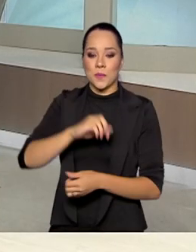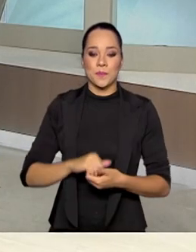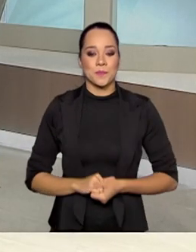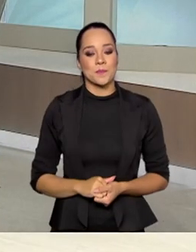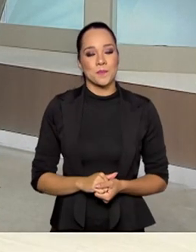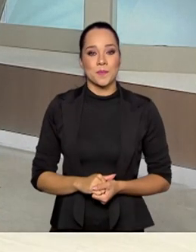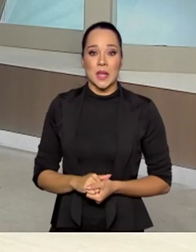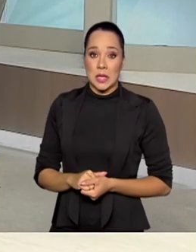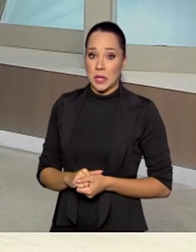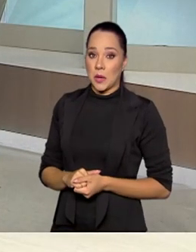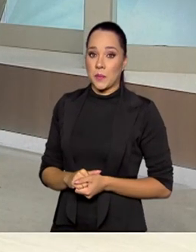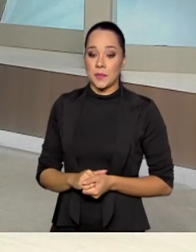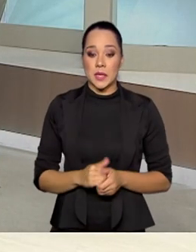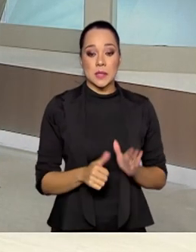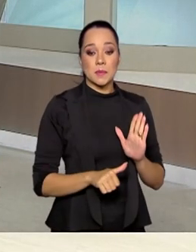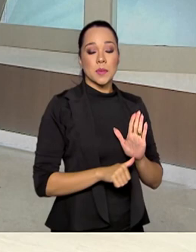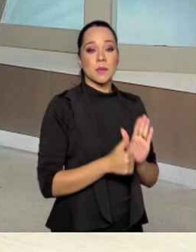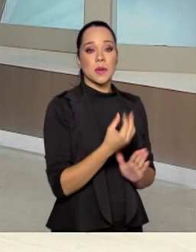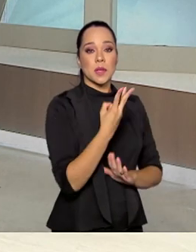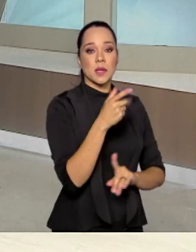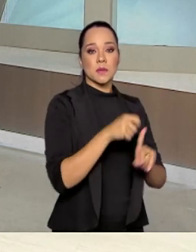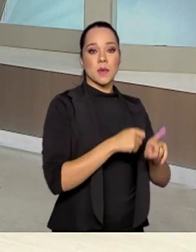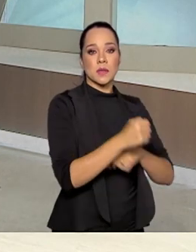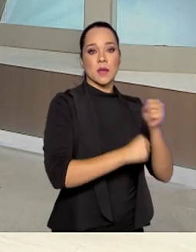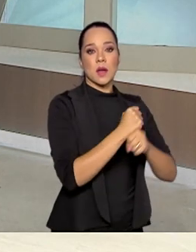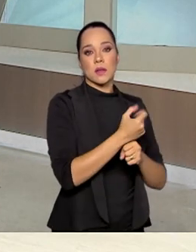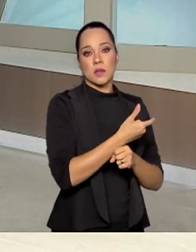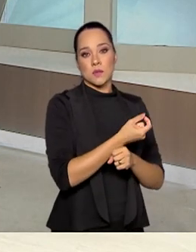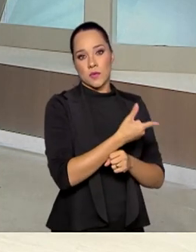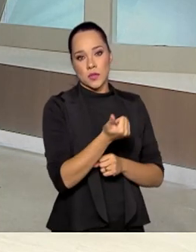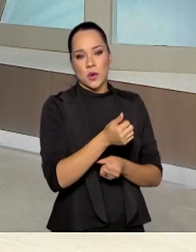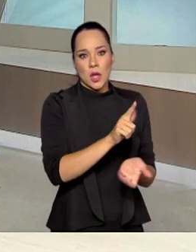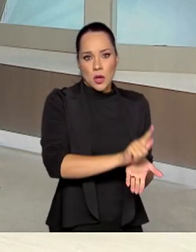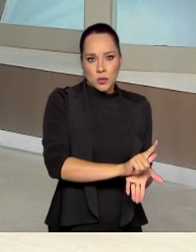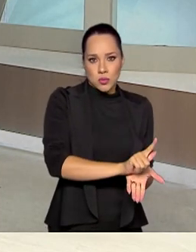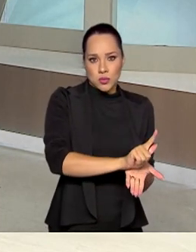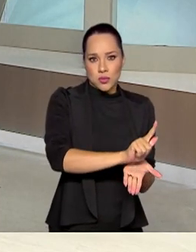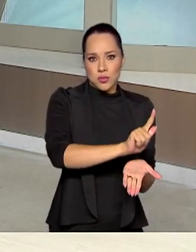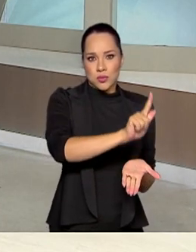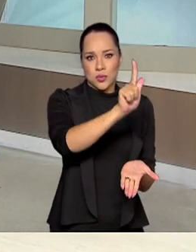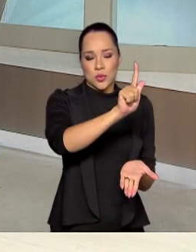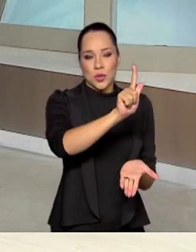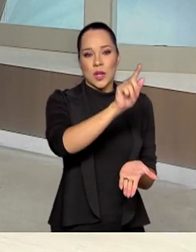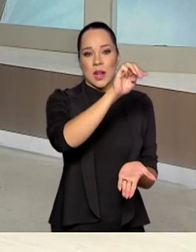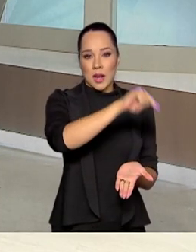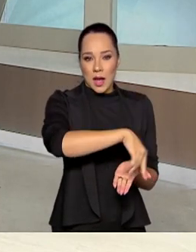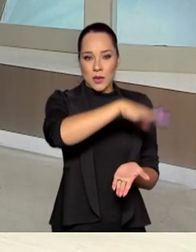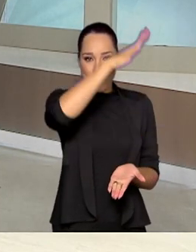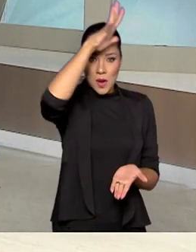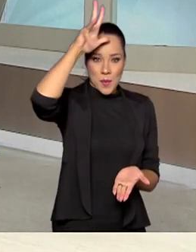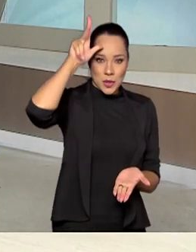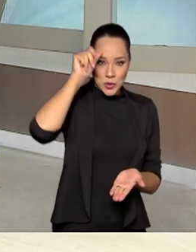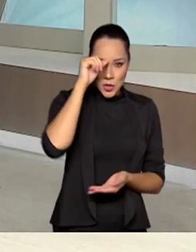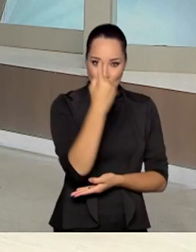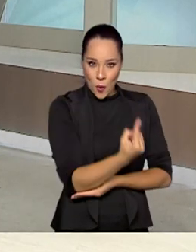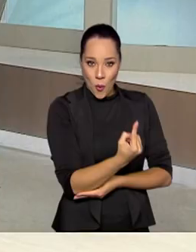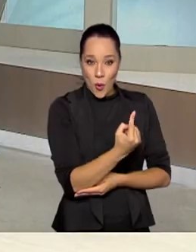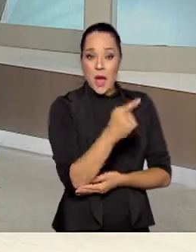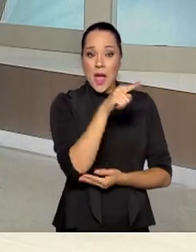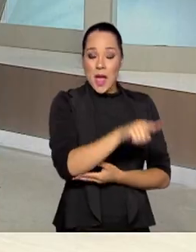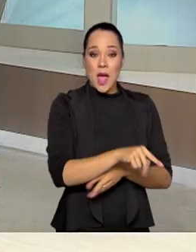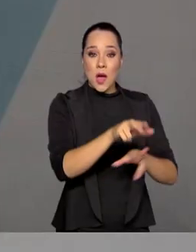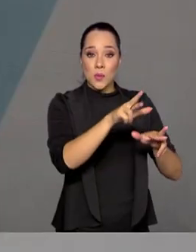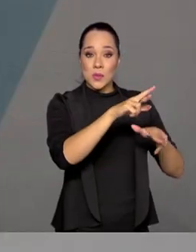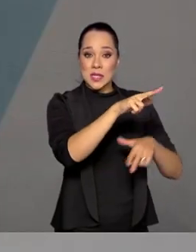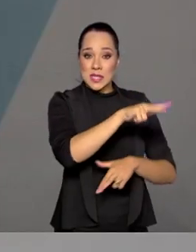primeiro trimestre de 2021, está previsto o lançamento do Amazônia-1 lá na Índia, um satélite 100%